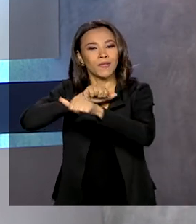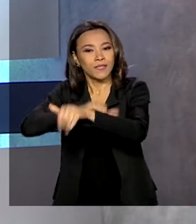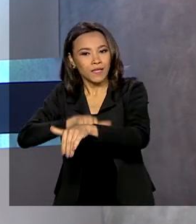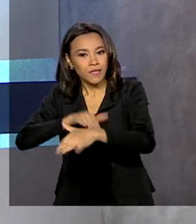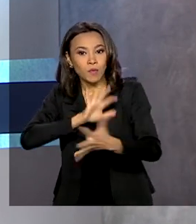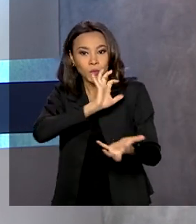e 4.